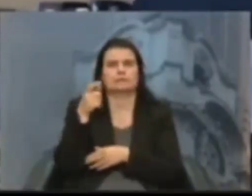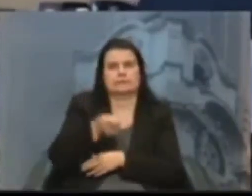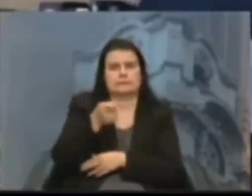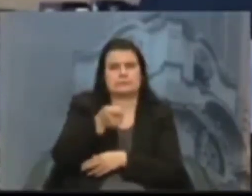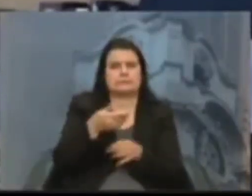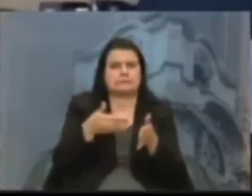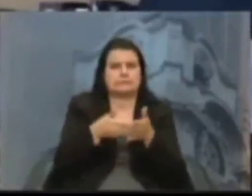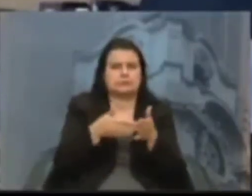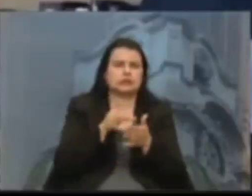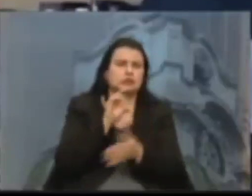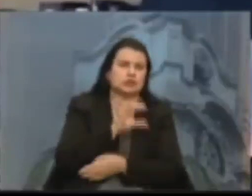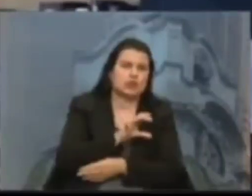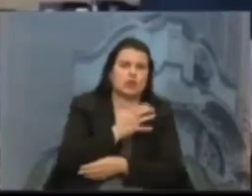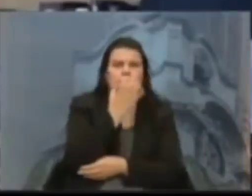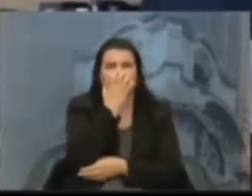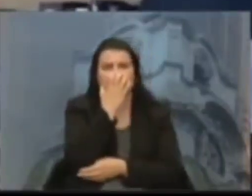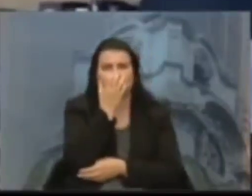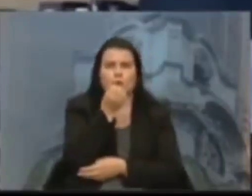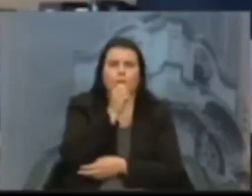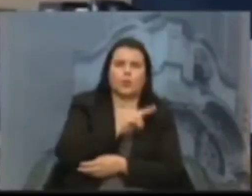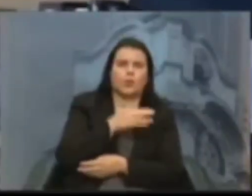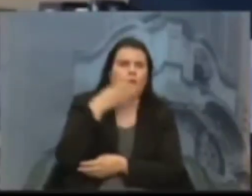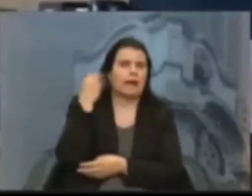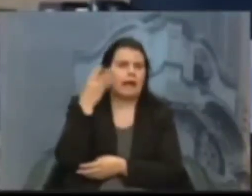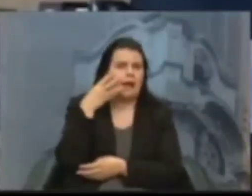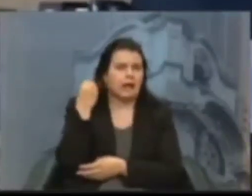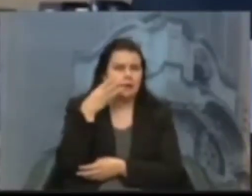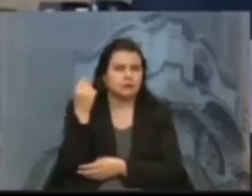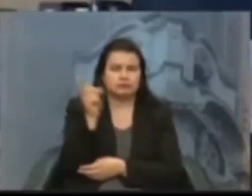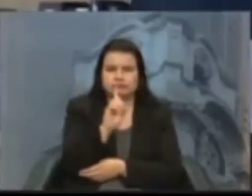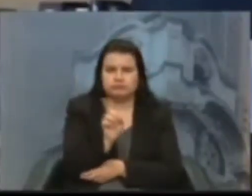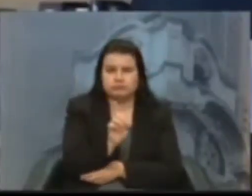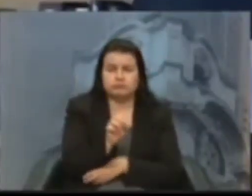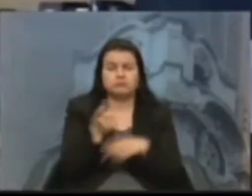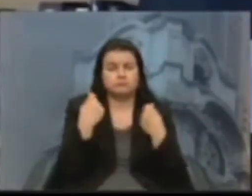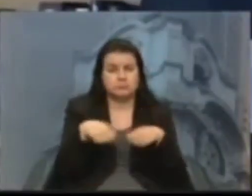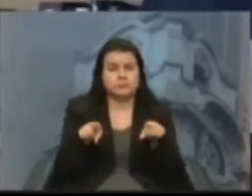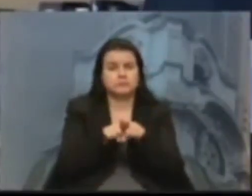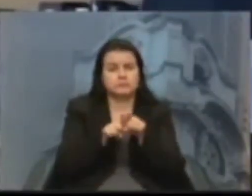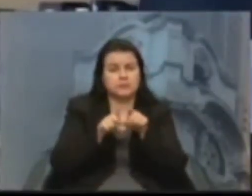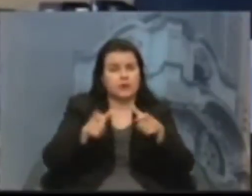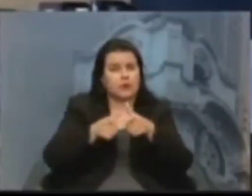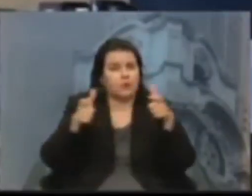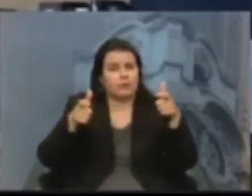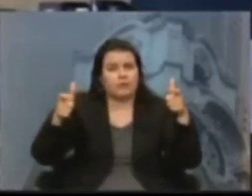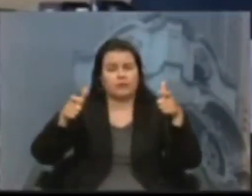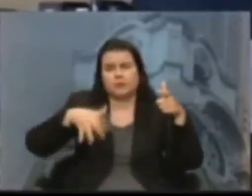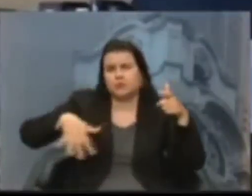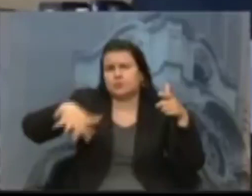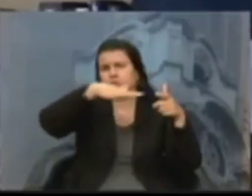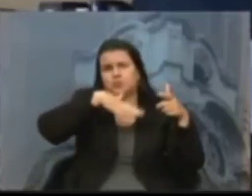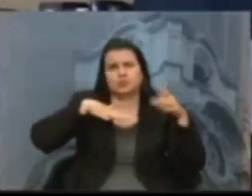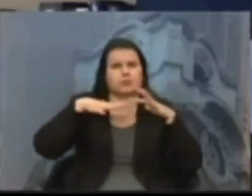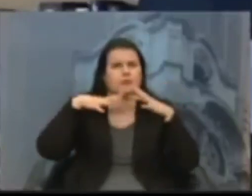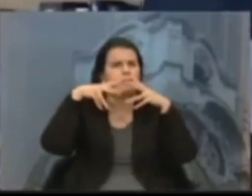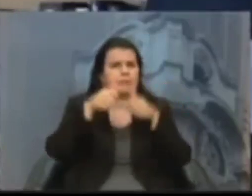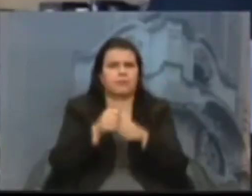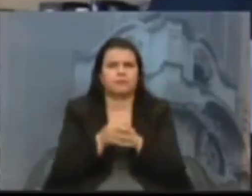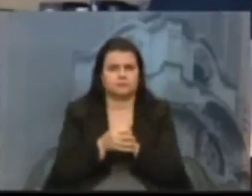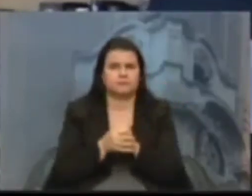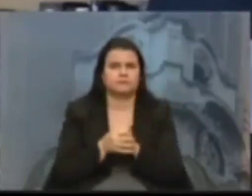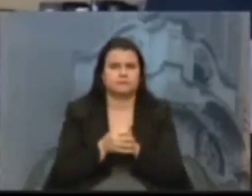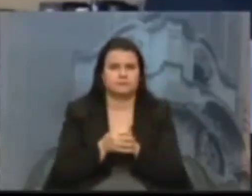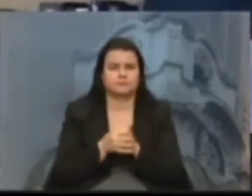a gatos e cachorros, que a gente possa ampliar realmente para todos os animais. E que